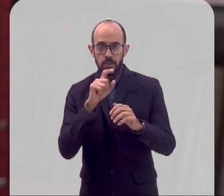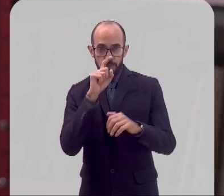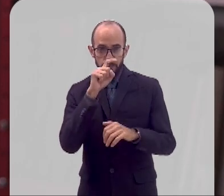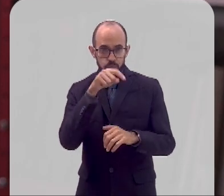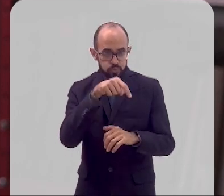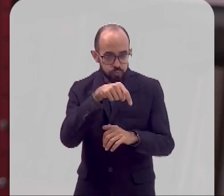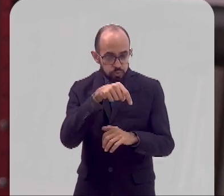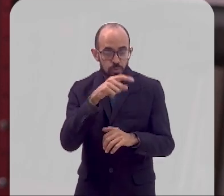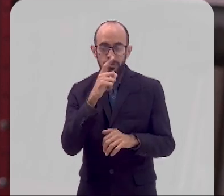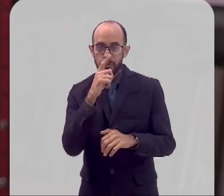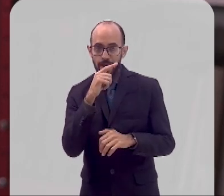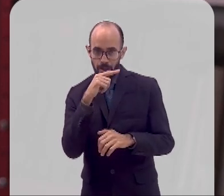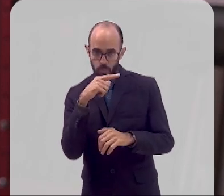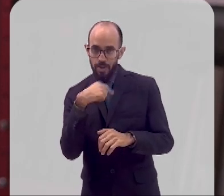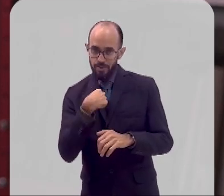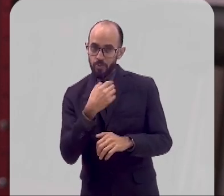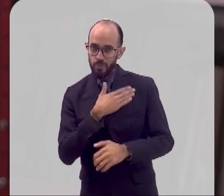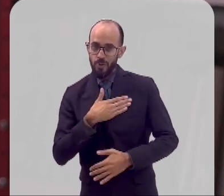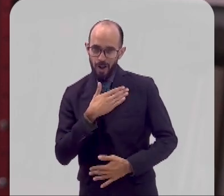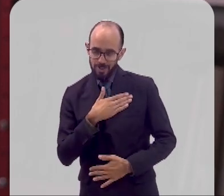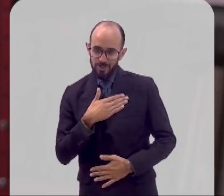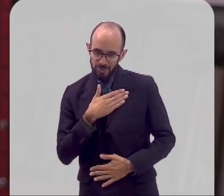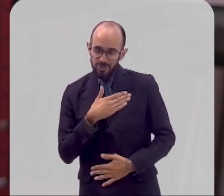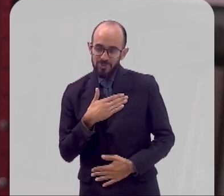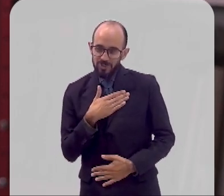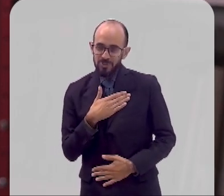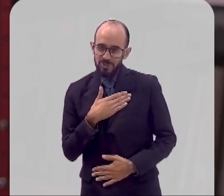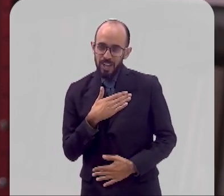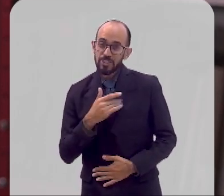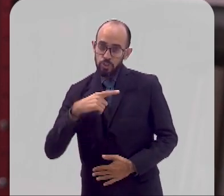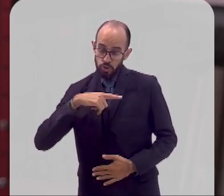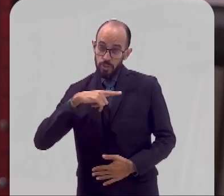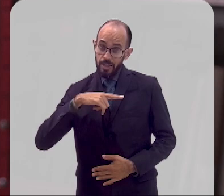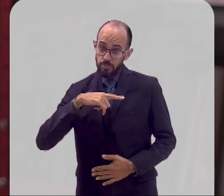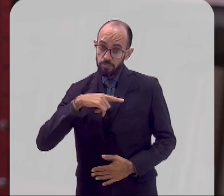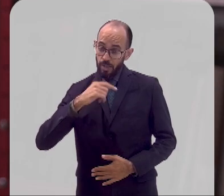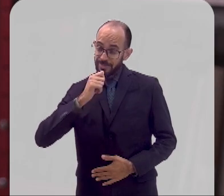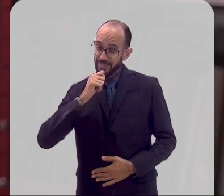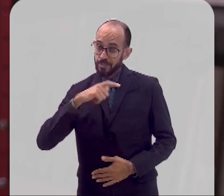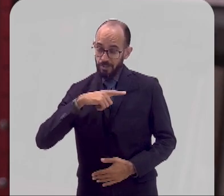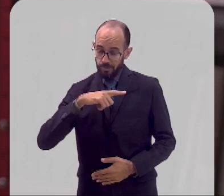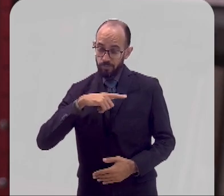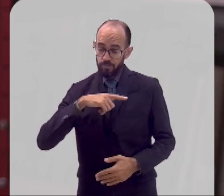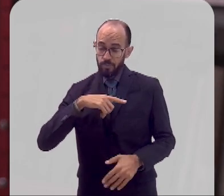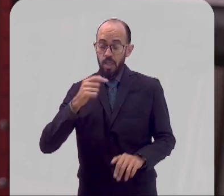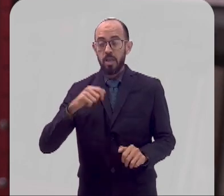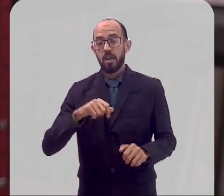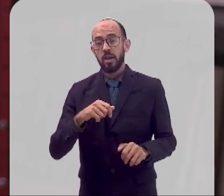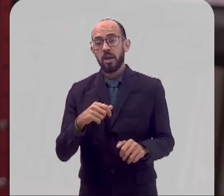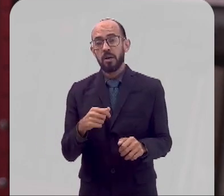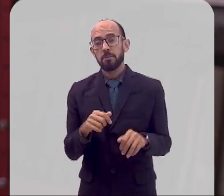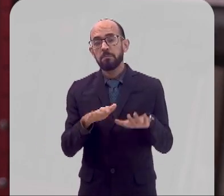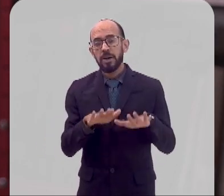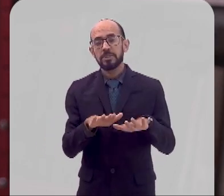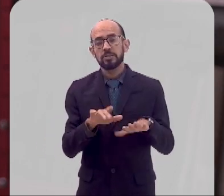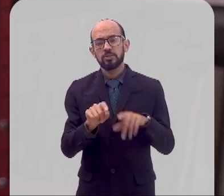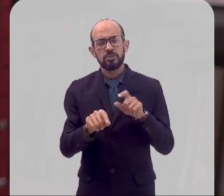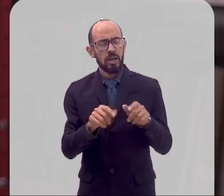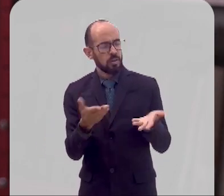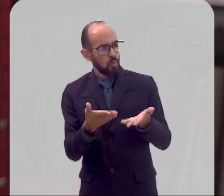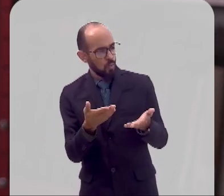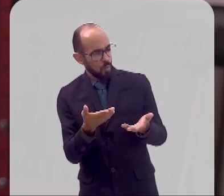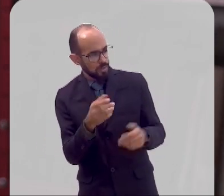particularmente gosto muito. E é uma coisa que ainda temos muito na cidade, né? Hoje a gente vê chafariz, a gente